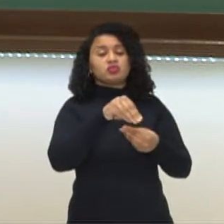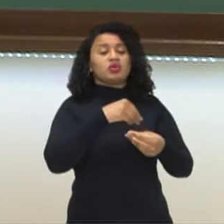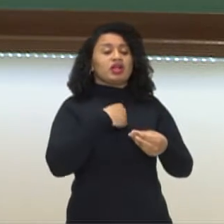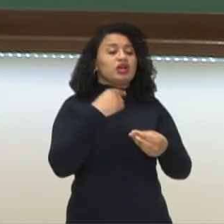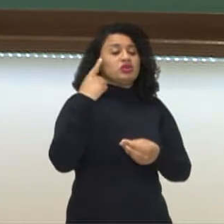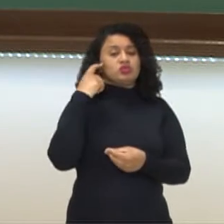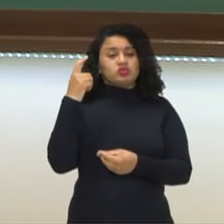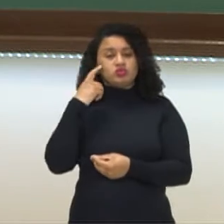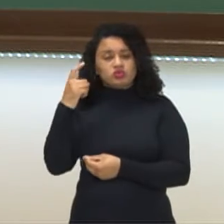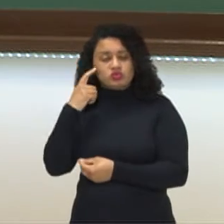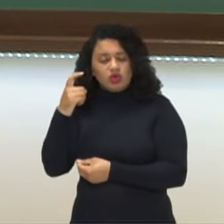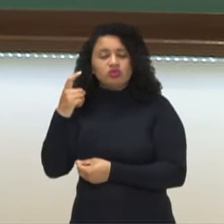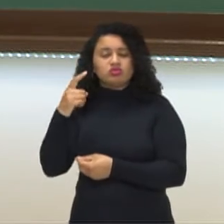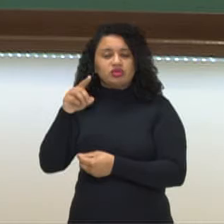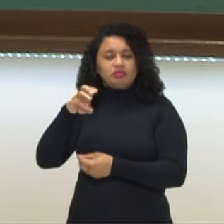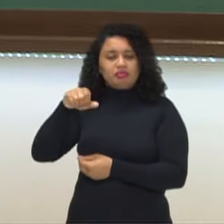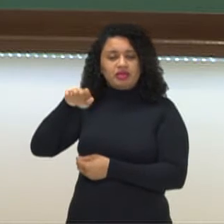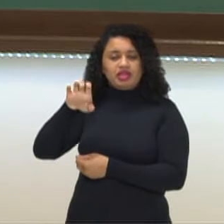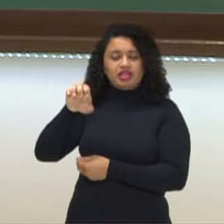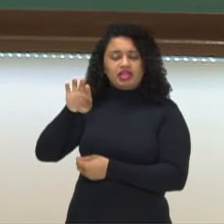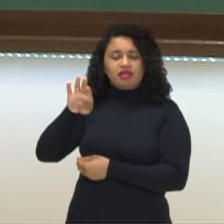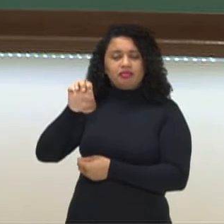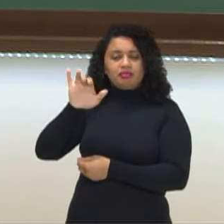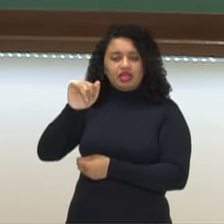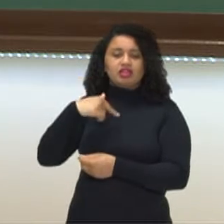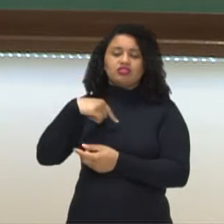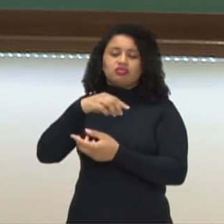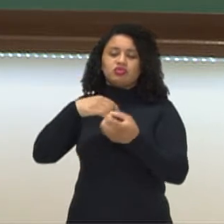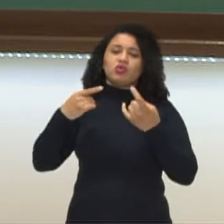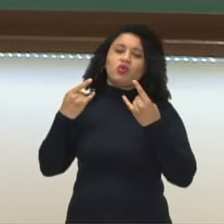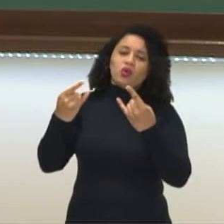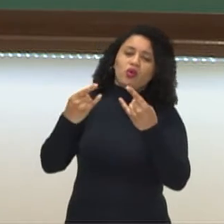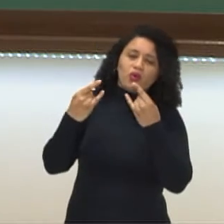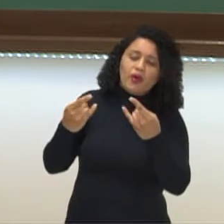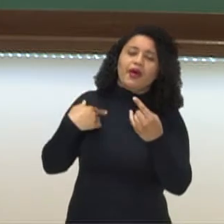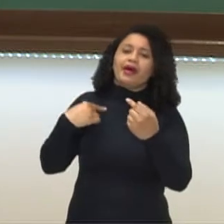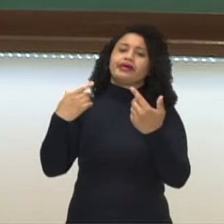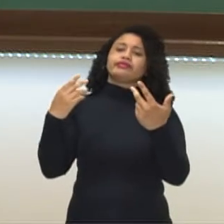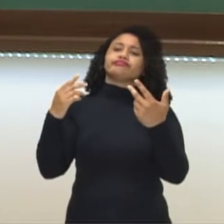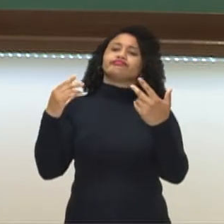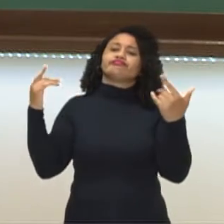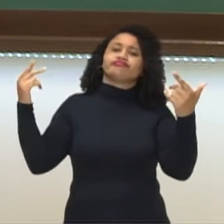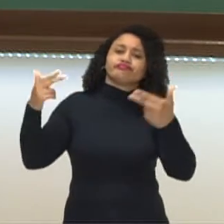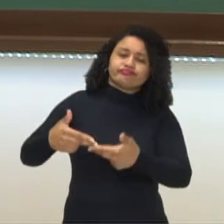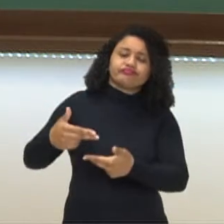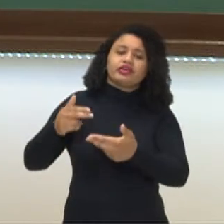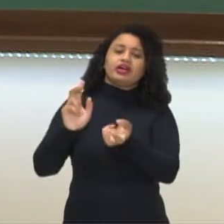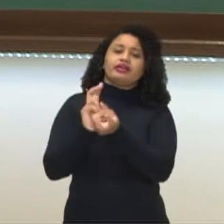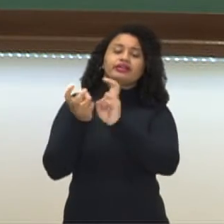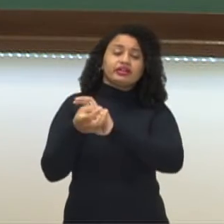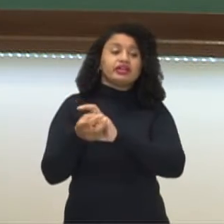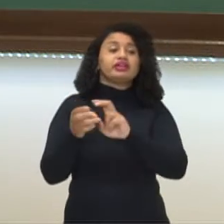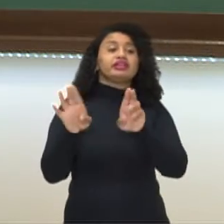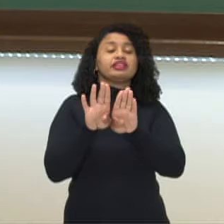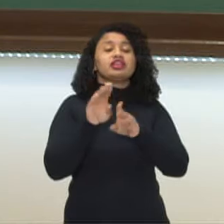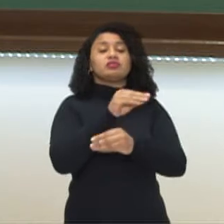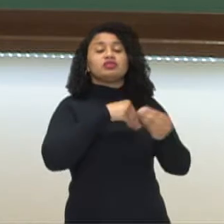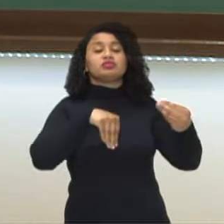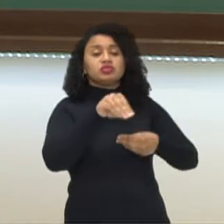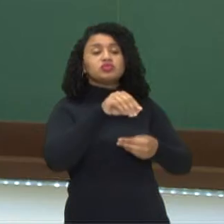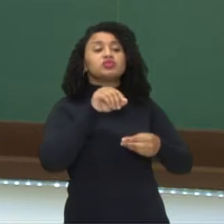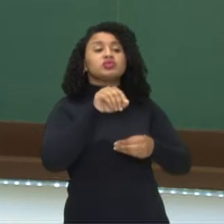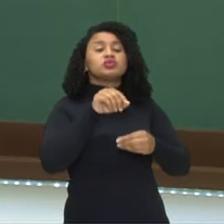sons, né, porque no Manguebit vai misturar rock, hip hop, né, a capoeira. Vai misturar também